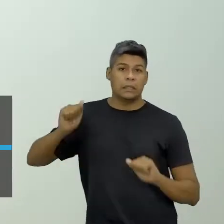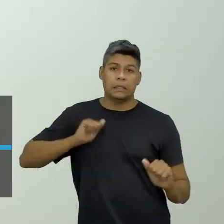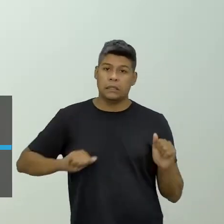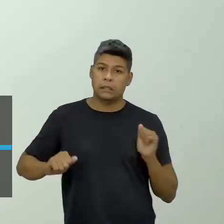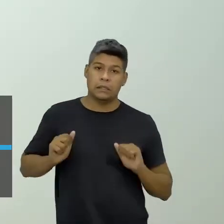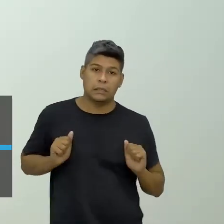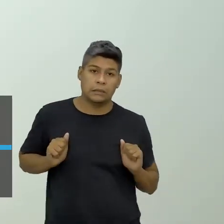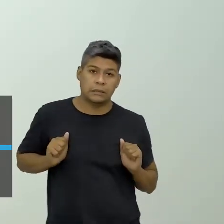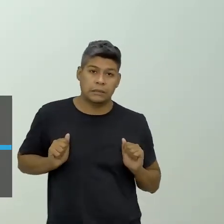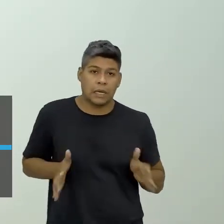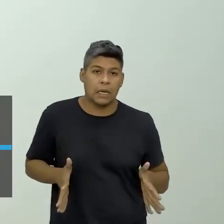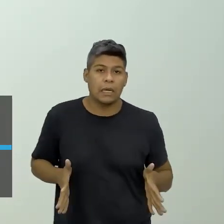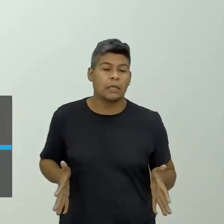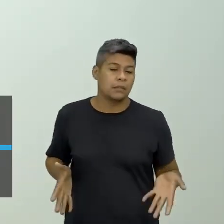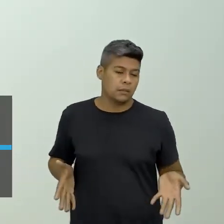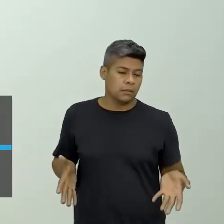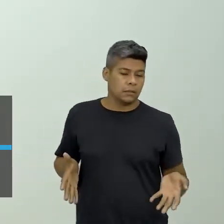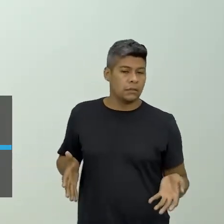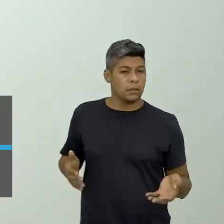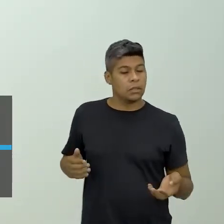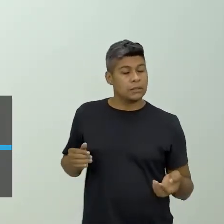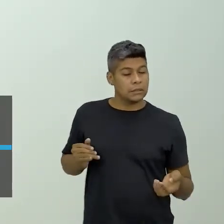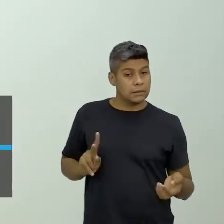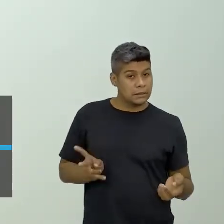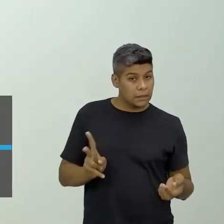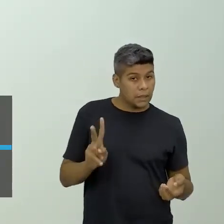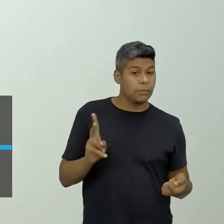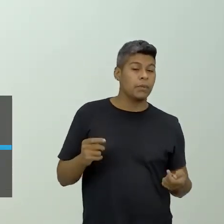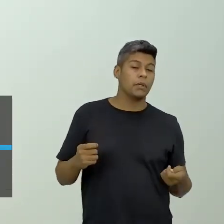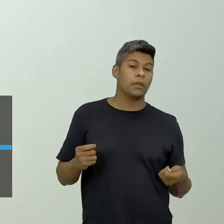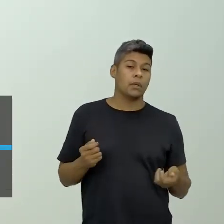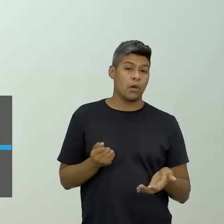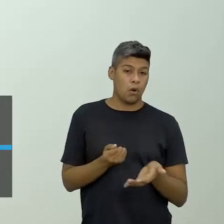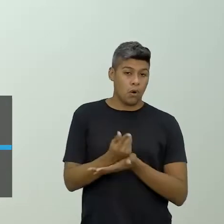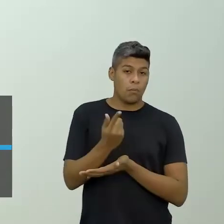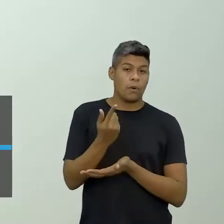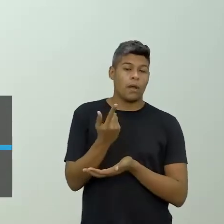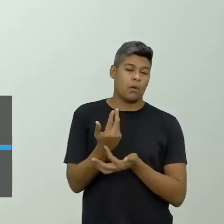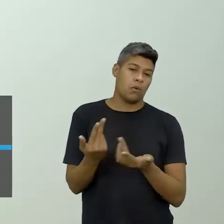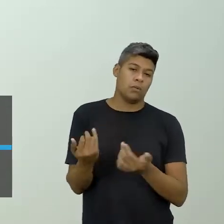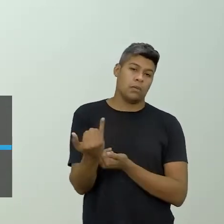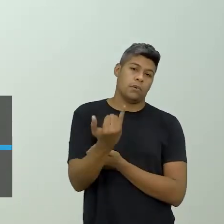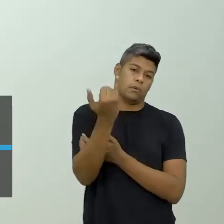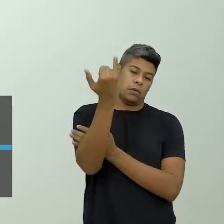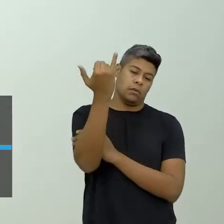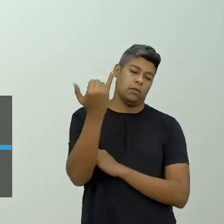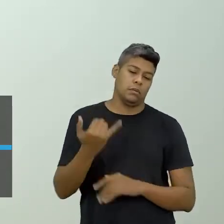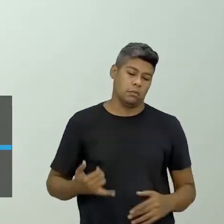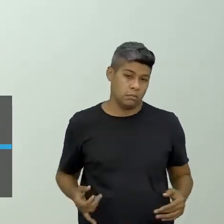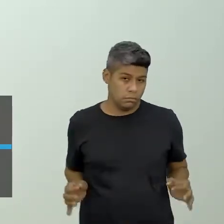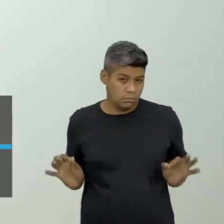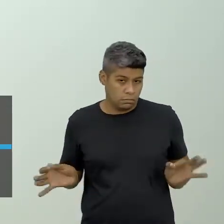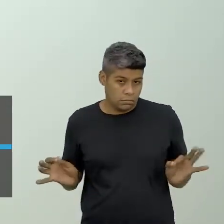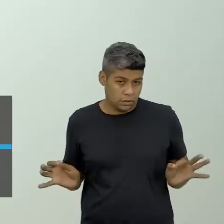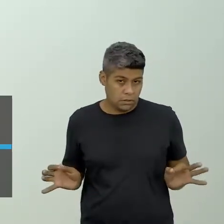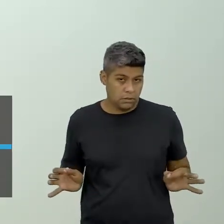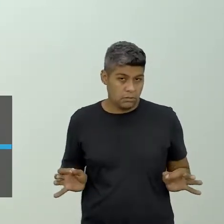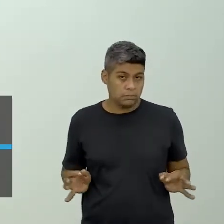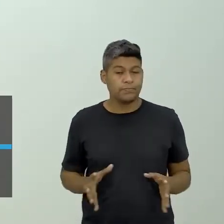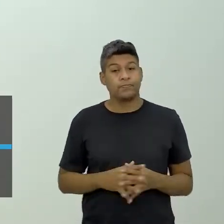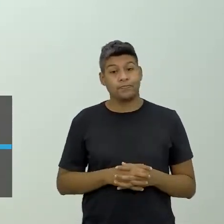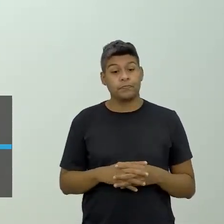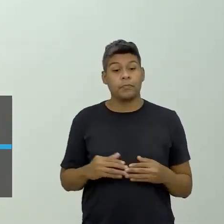comprar, comprar sempre o que é importante, que é necessário e sem gastar por, com supérfluo.